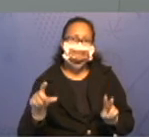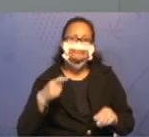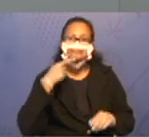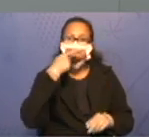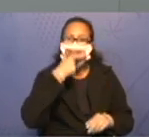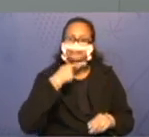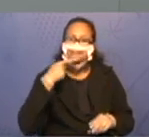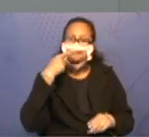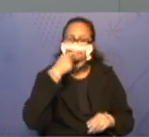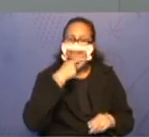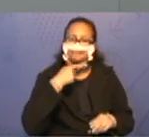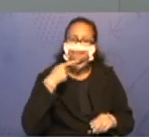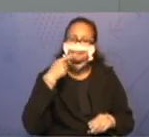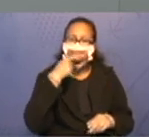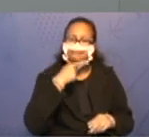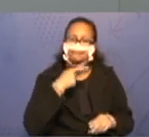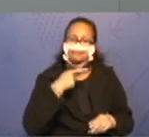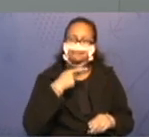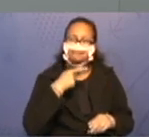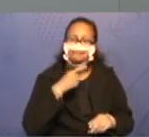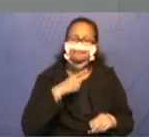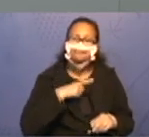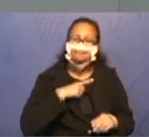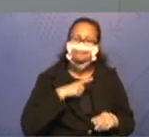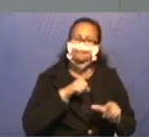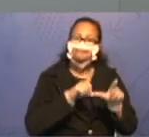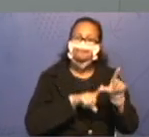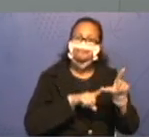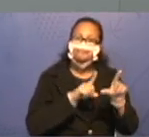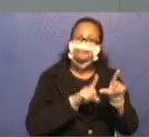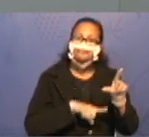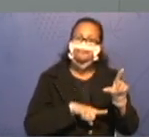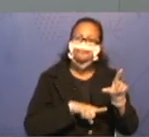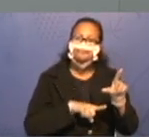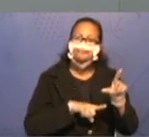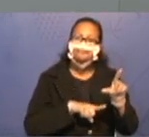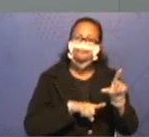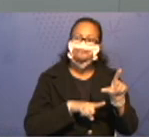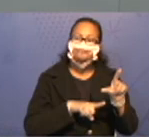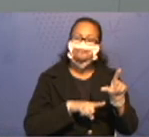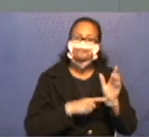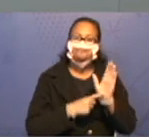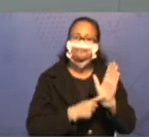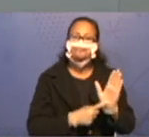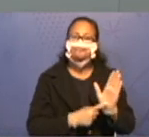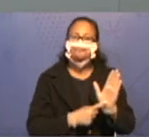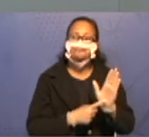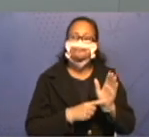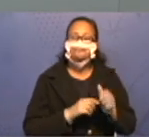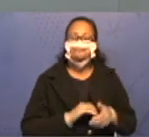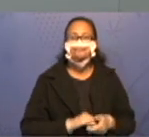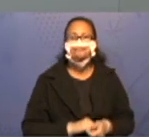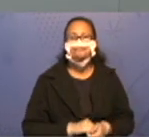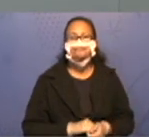Porque já deixamos a primeira letra destacada para facilitar para vocês.